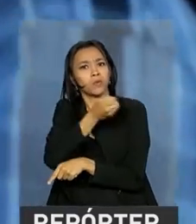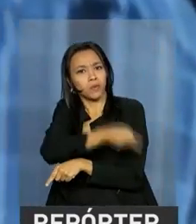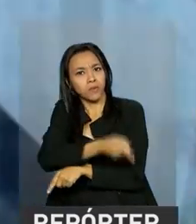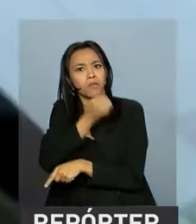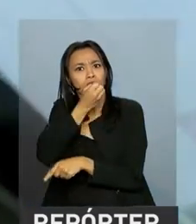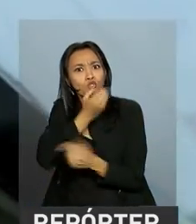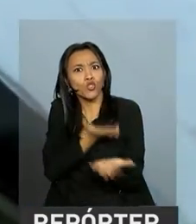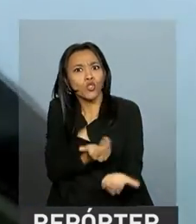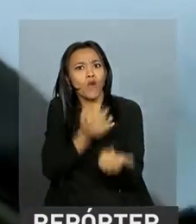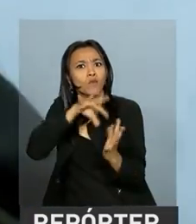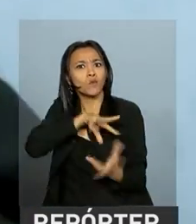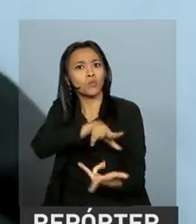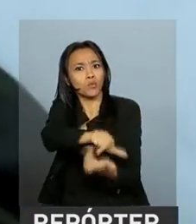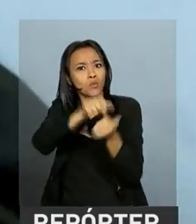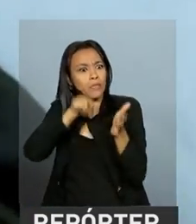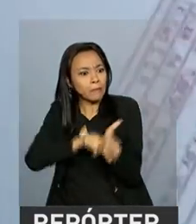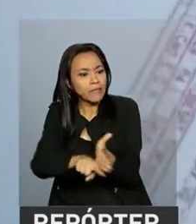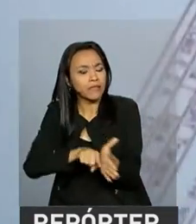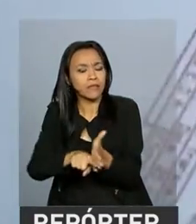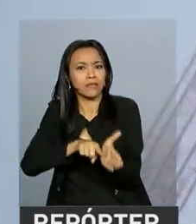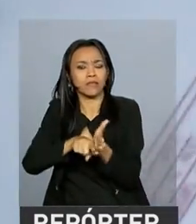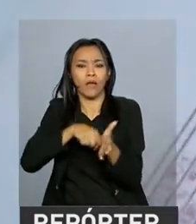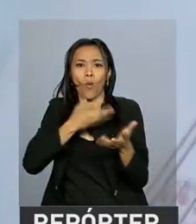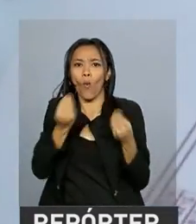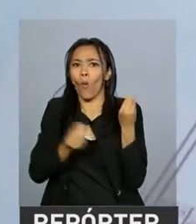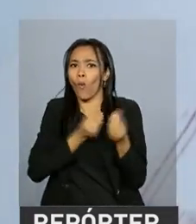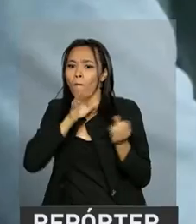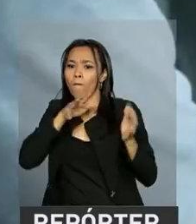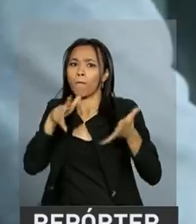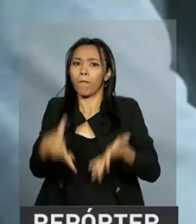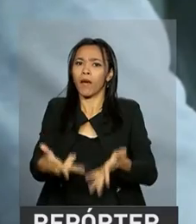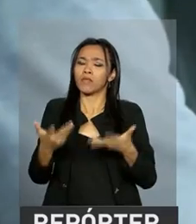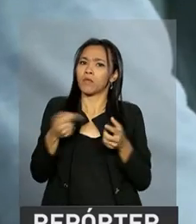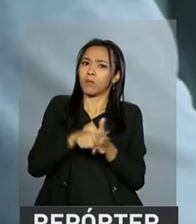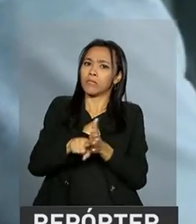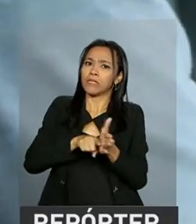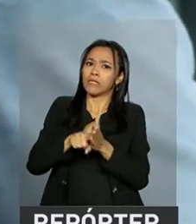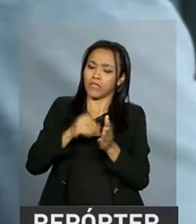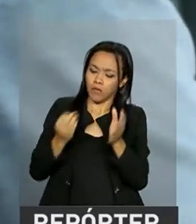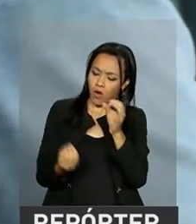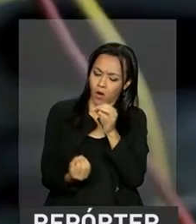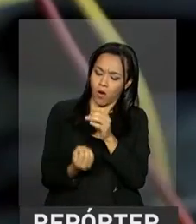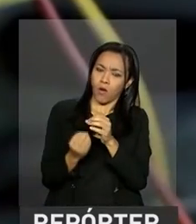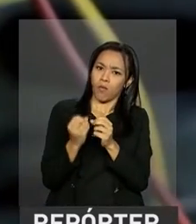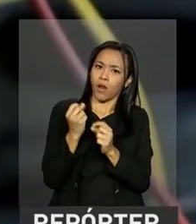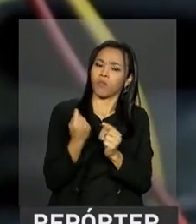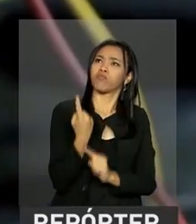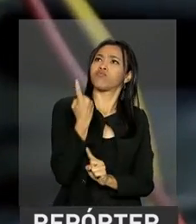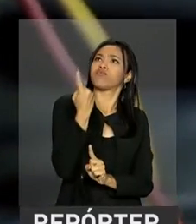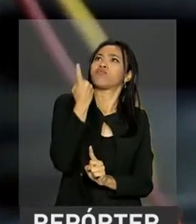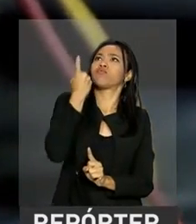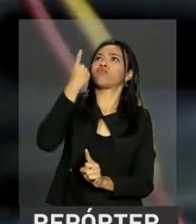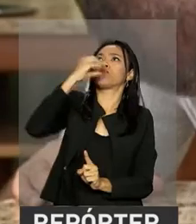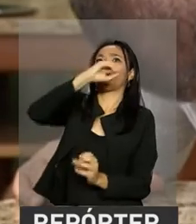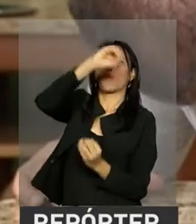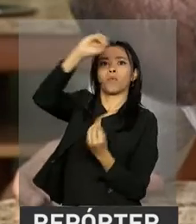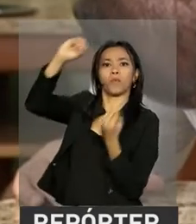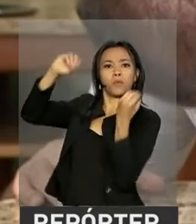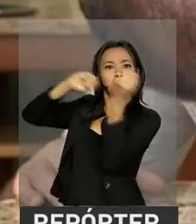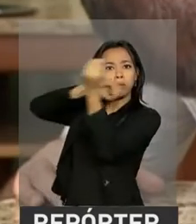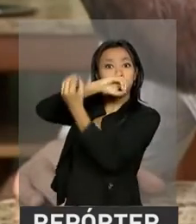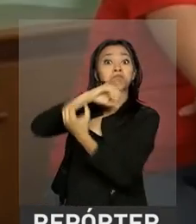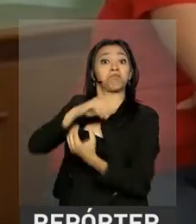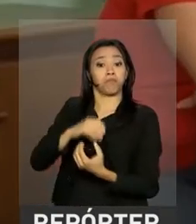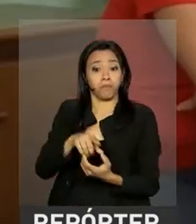mais jovens do mundo a estar fazendo, a estar participando de uma pesquisa espacial, se a gente levasse isso adiante. Com o projeto